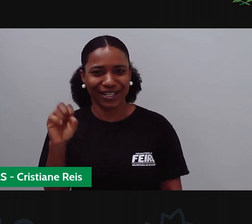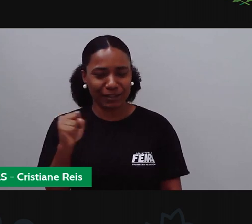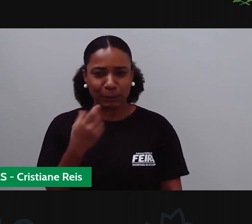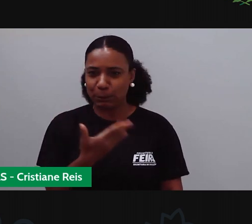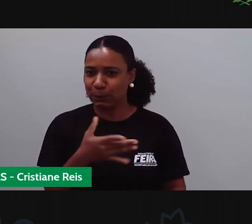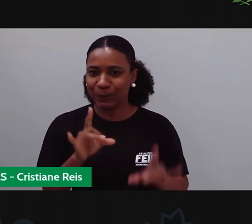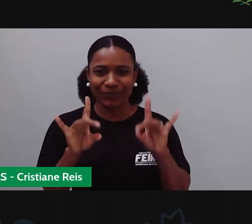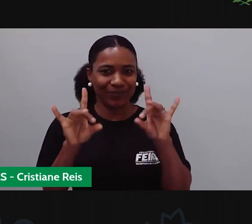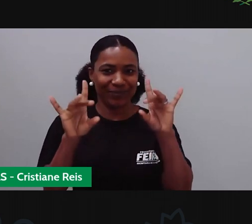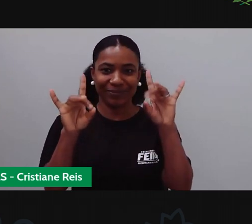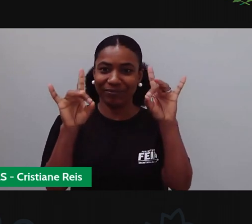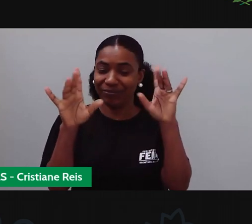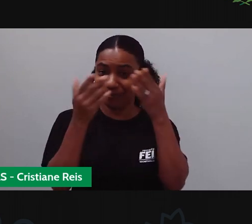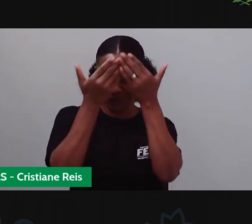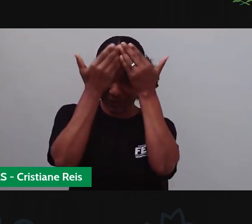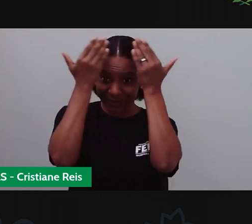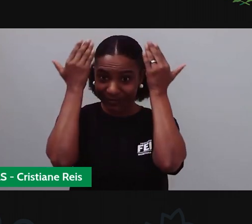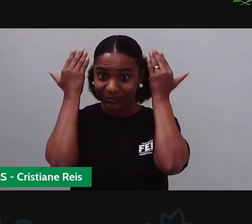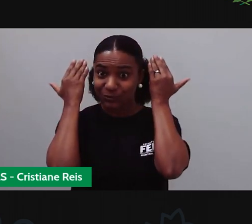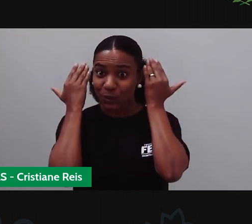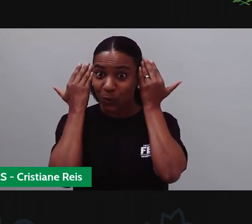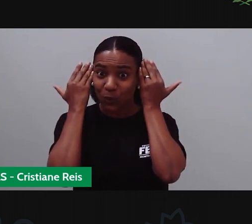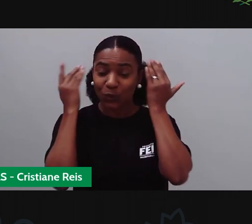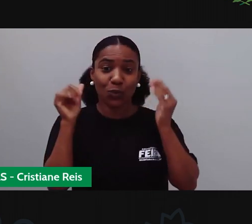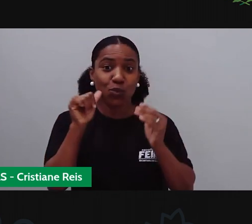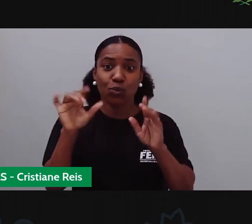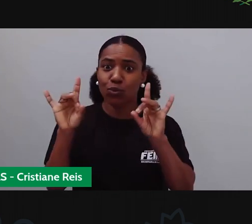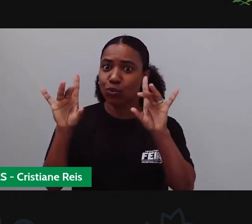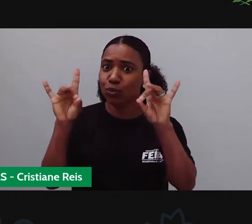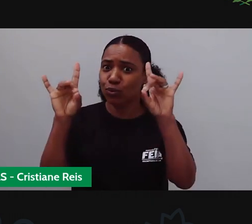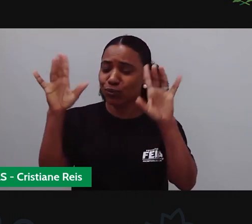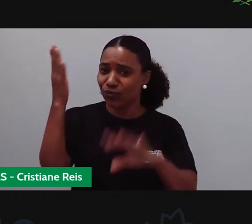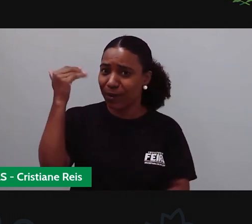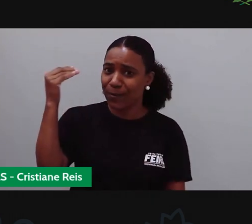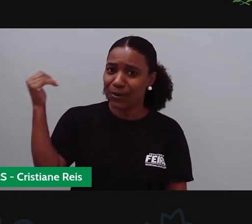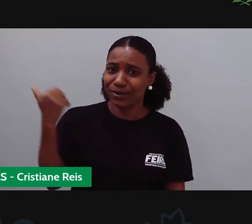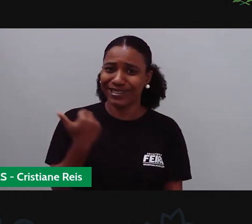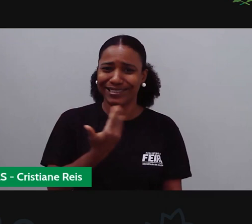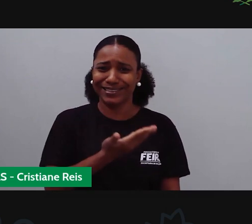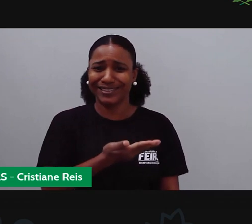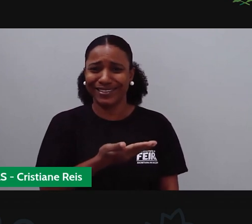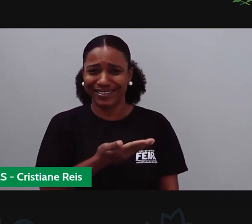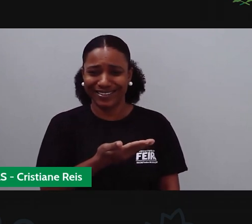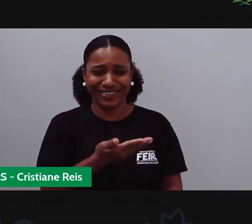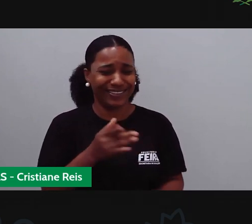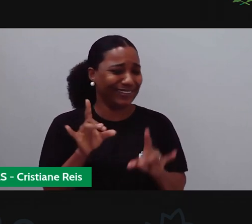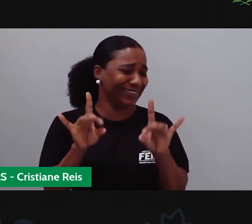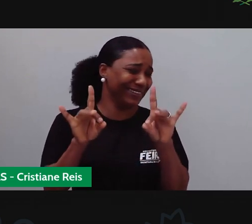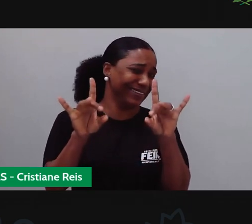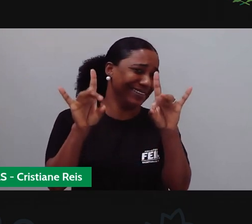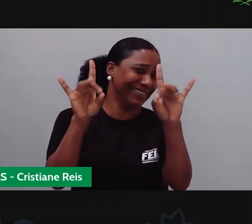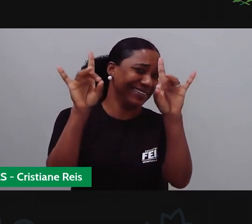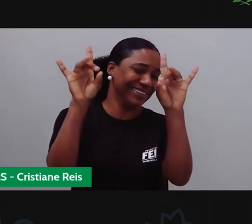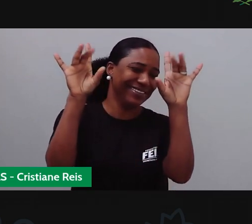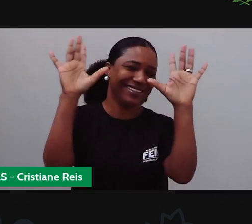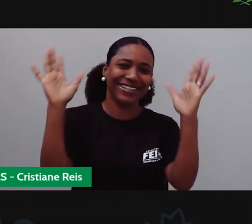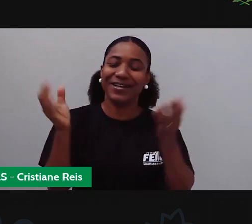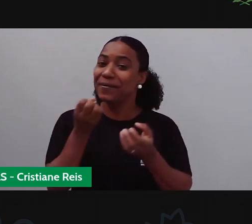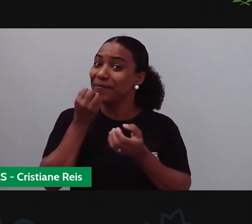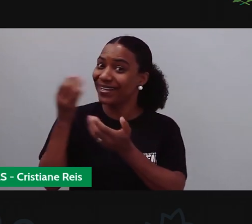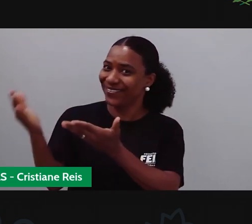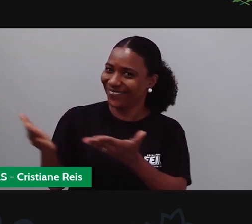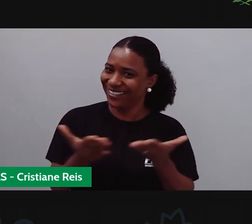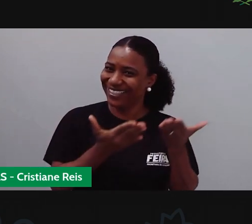tá? Cris hoje veio com o penteado das Kardashians. Chique é herérrima. Seja bem-vinda,